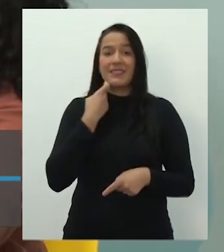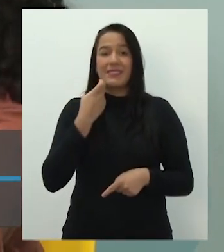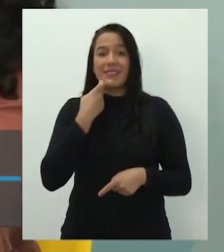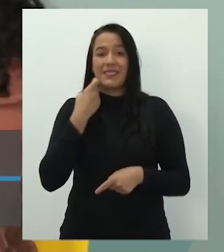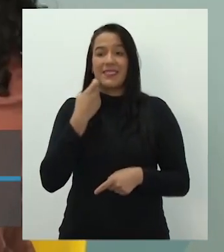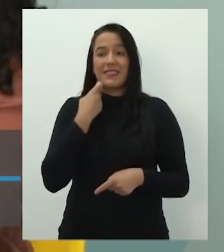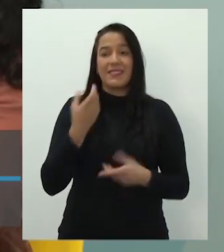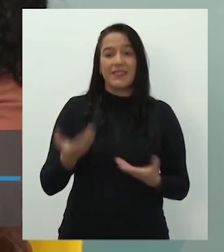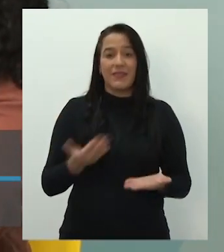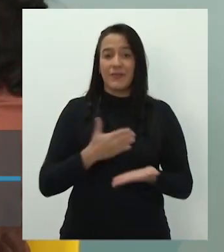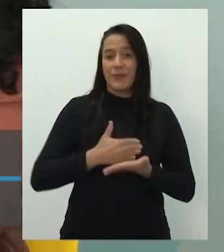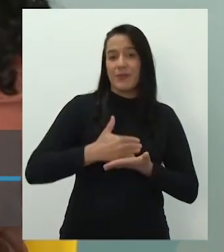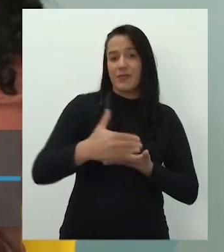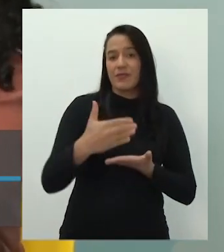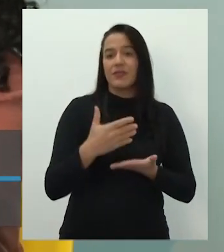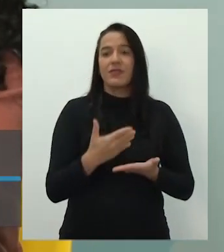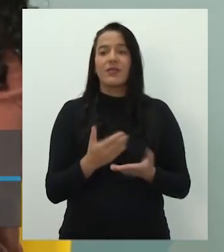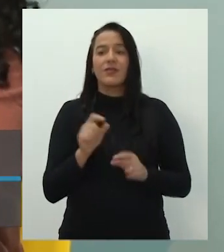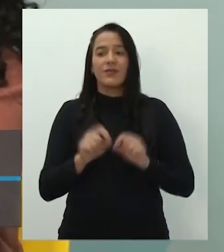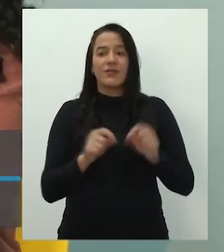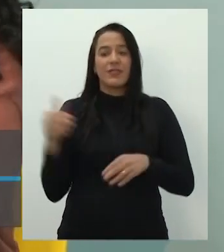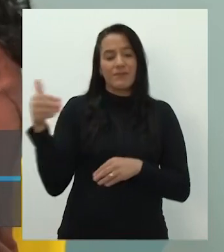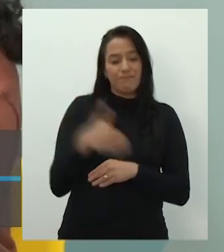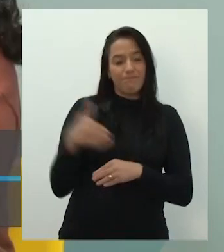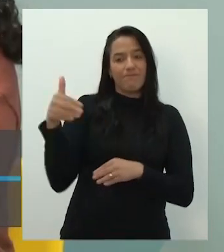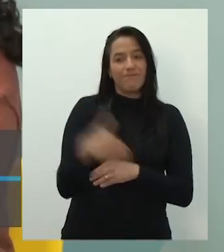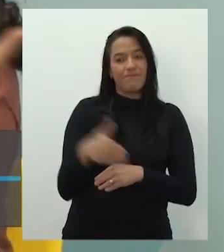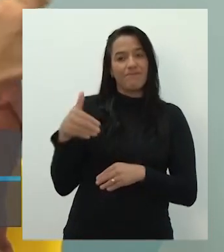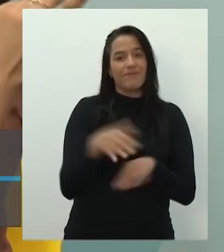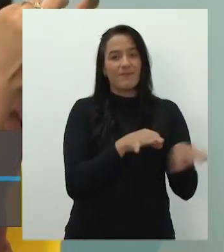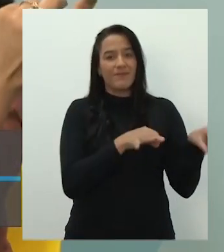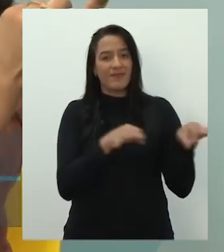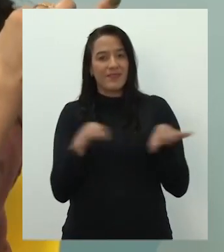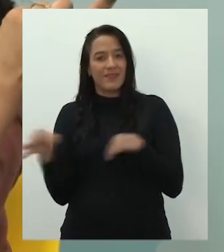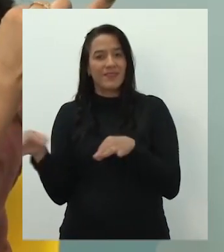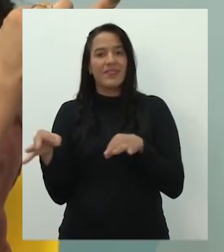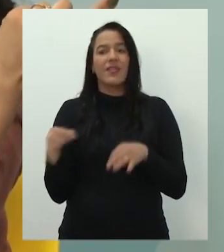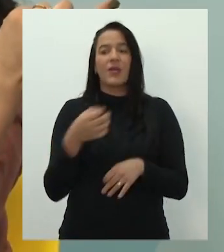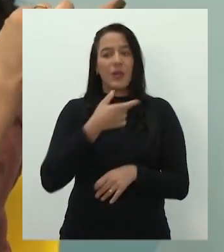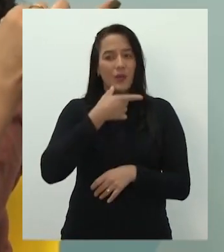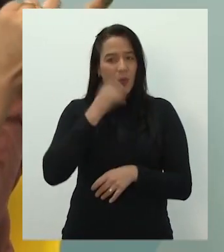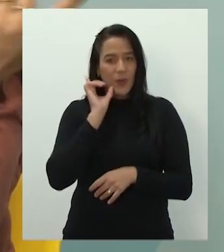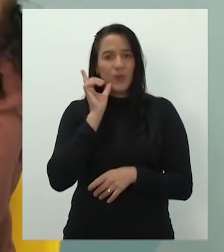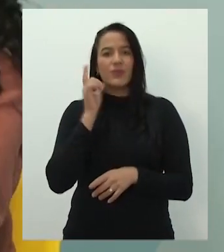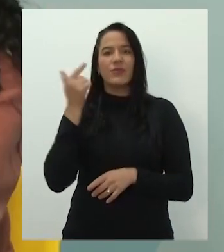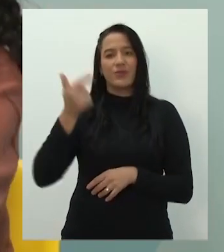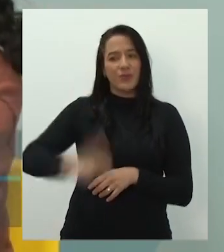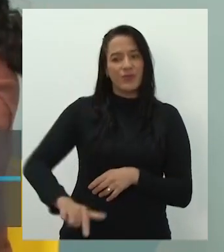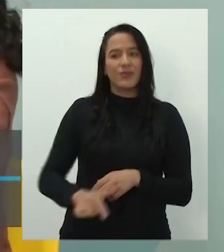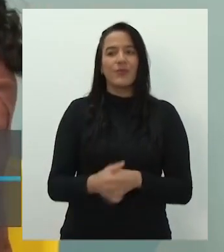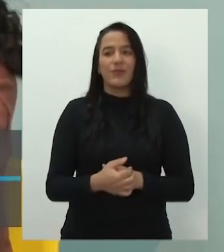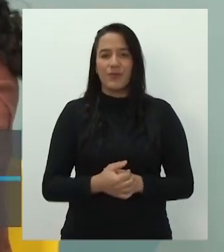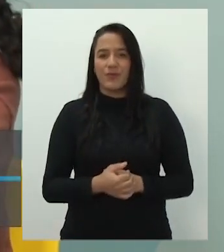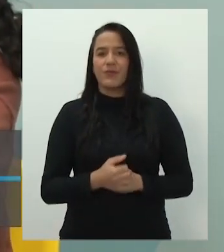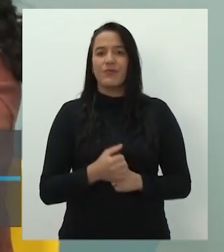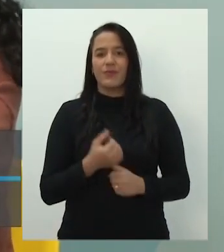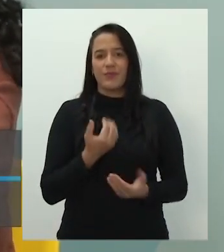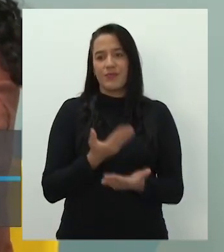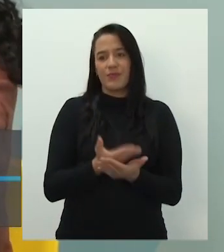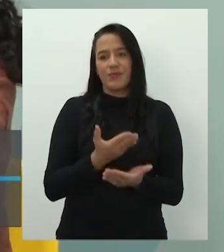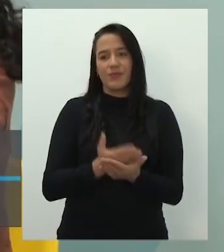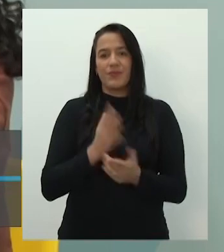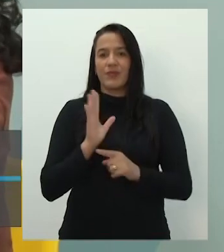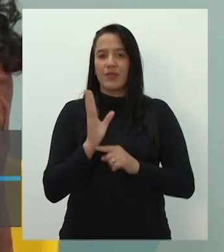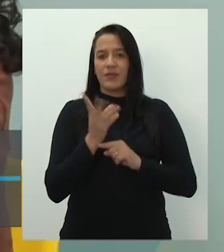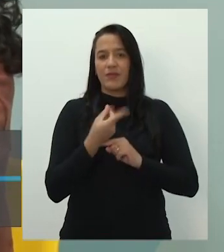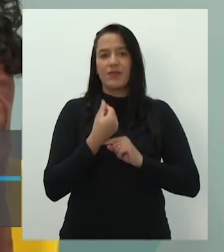assim, Ah, se vocês me perguntaram, você vem sempre aqui, eu posso falar sim, que ontem estava aqui novamente, não é? Na aula de arte, pagando um